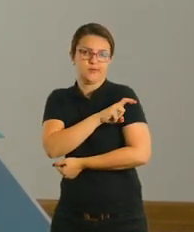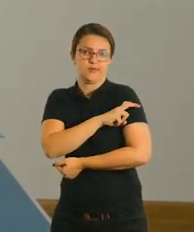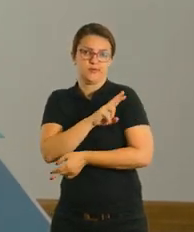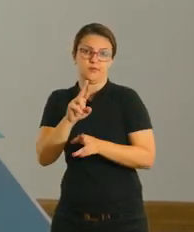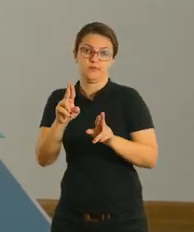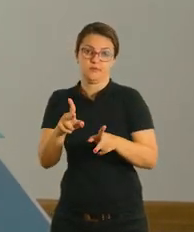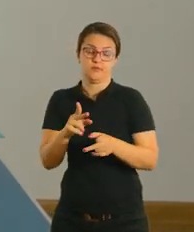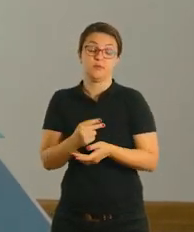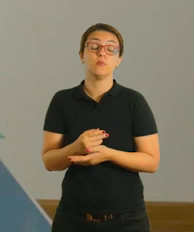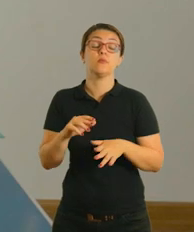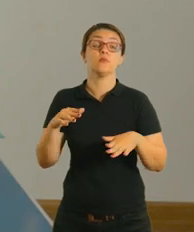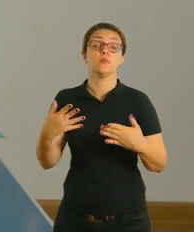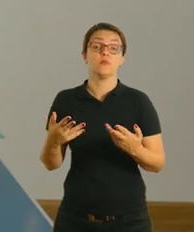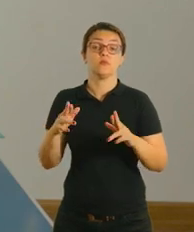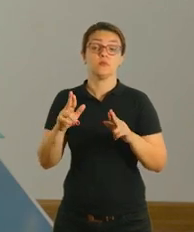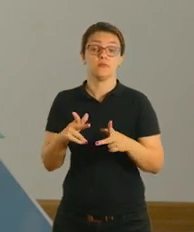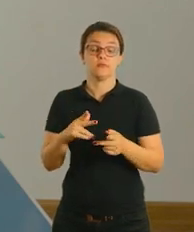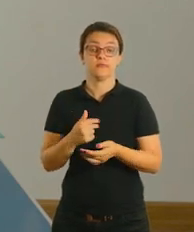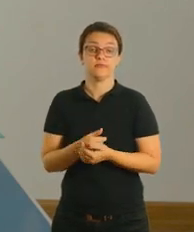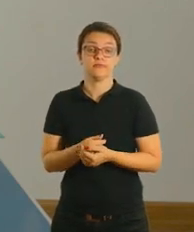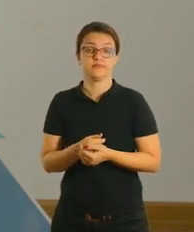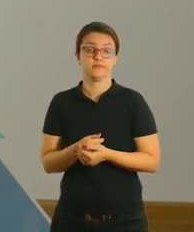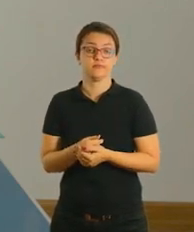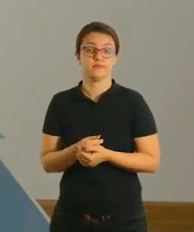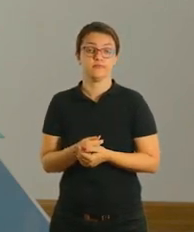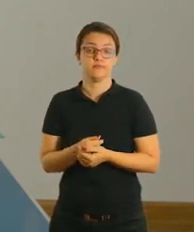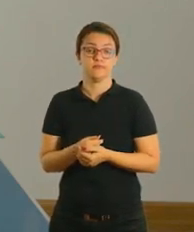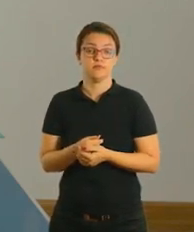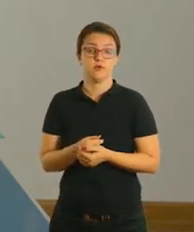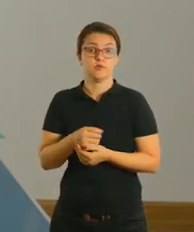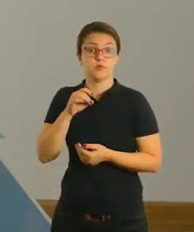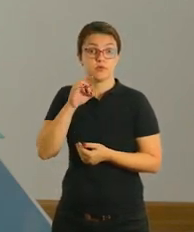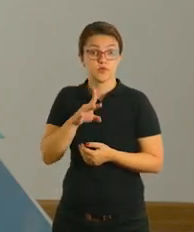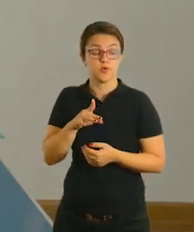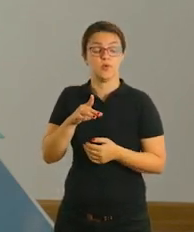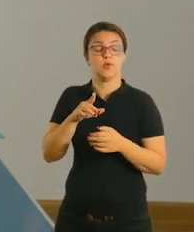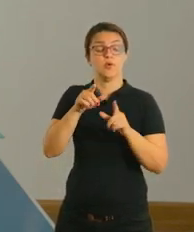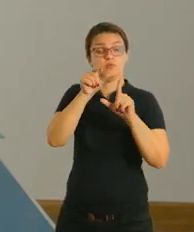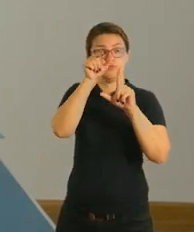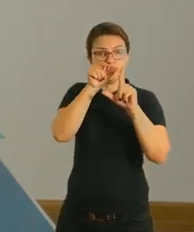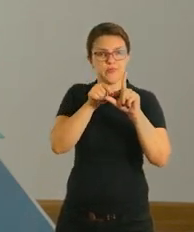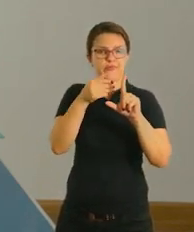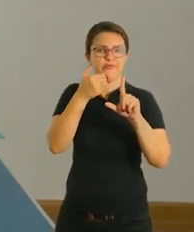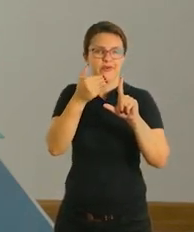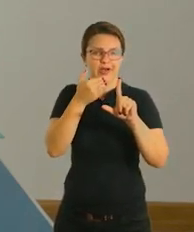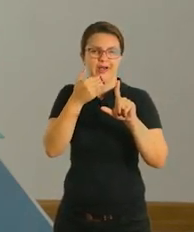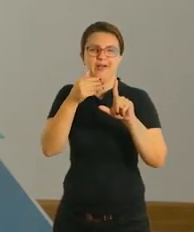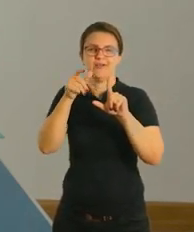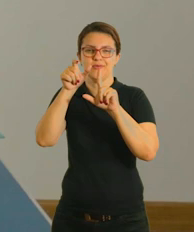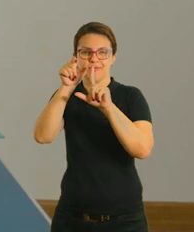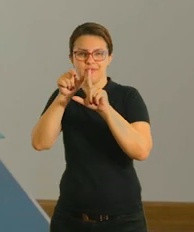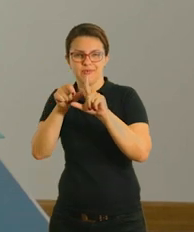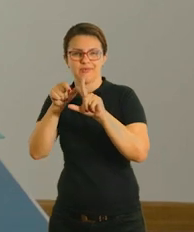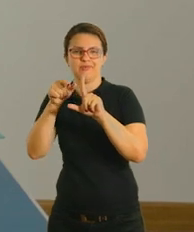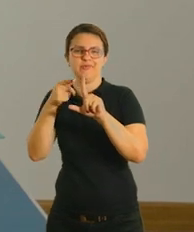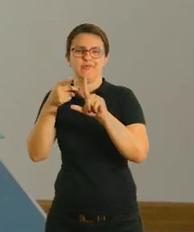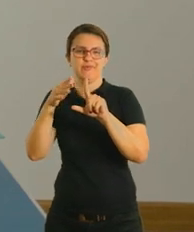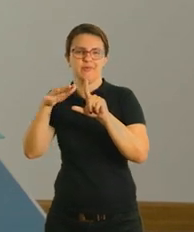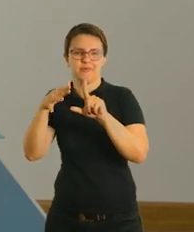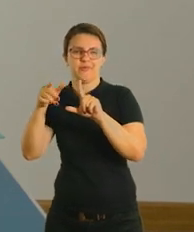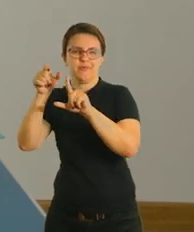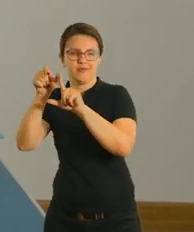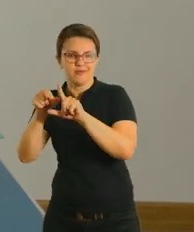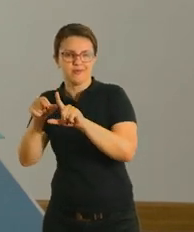anos, ok? E qual é a diferença também? Ela não vai apresentar só uma coluna de fácil, só uma coluna de média, depois só de difícil.